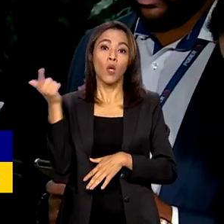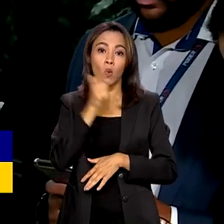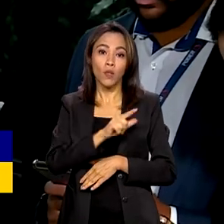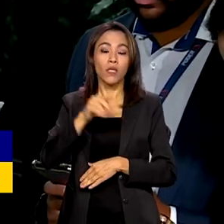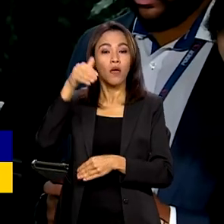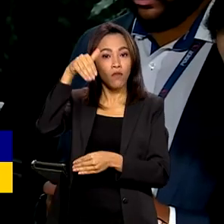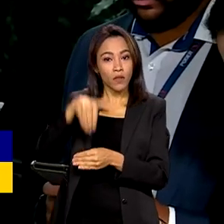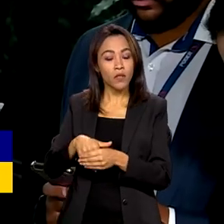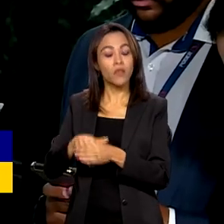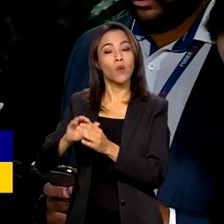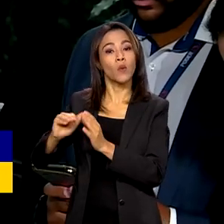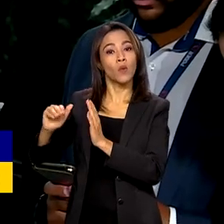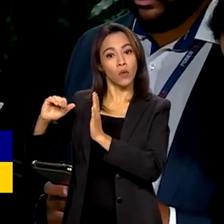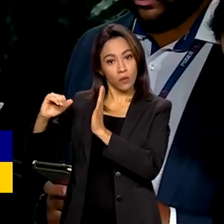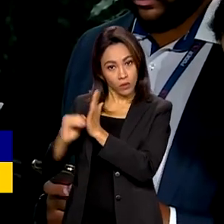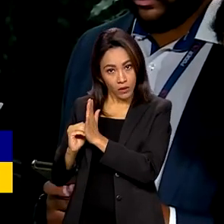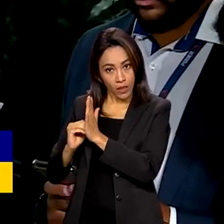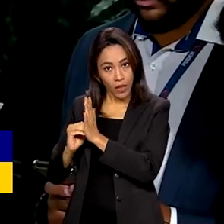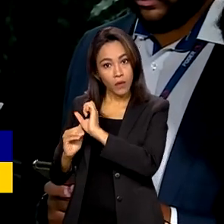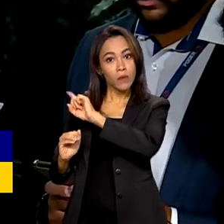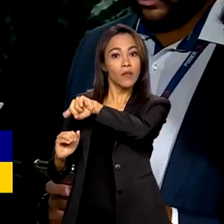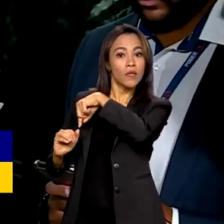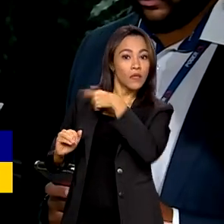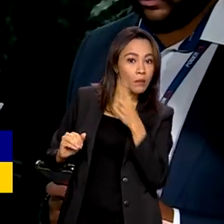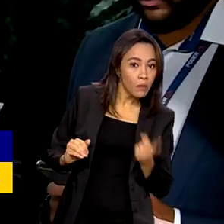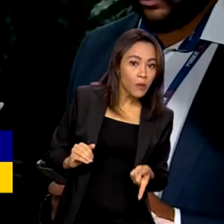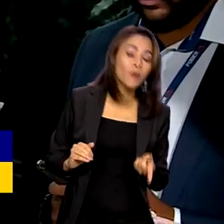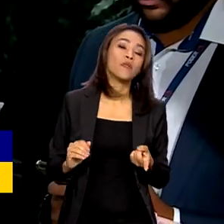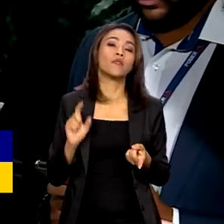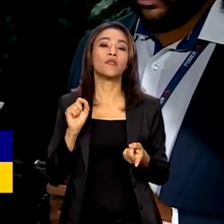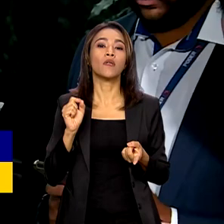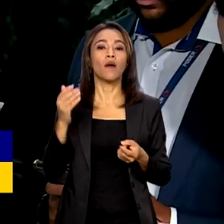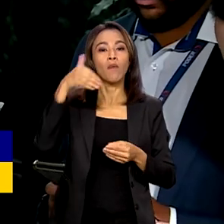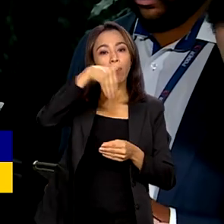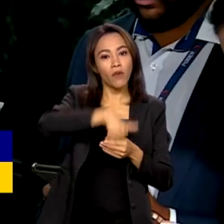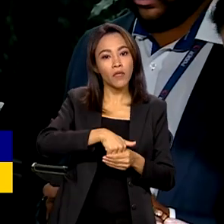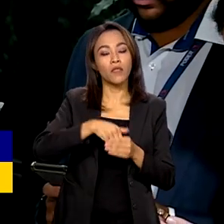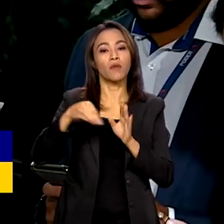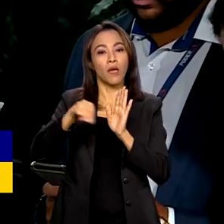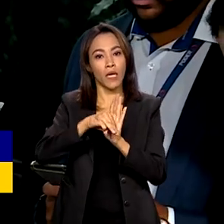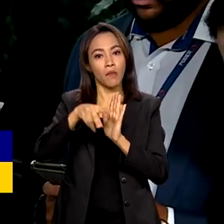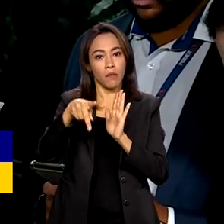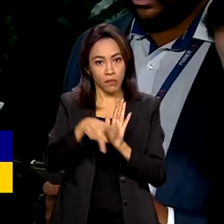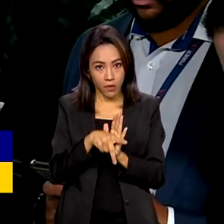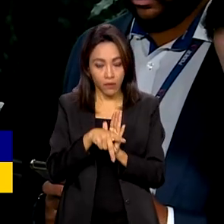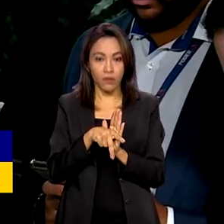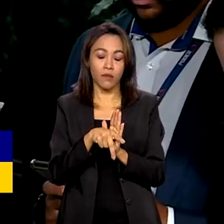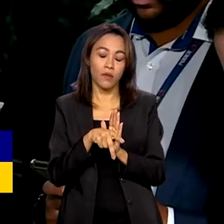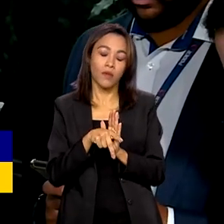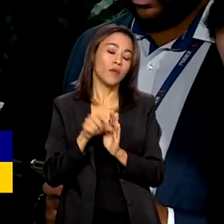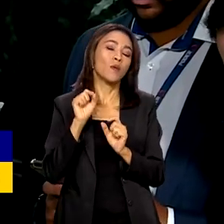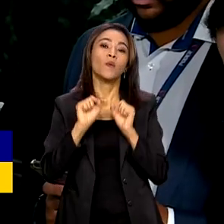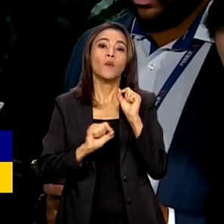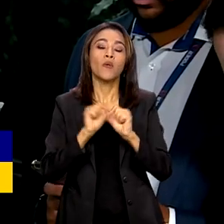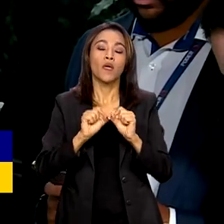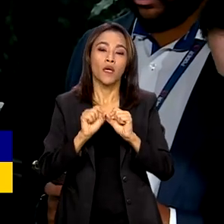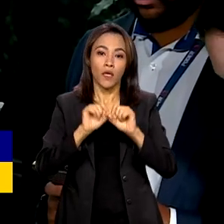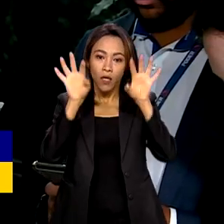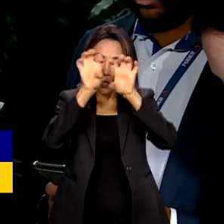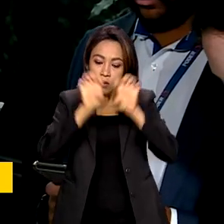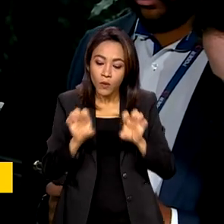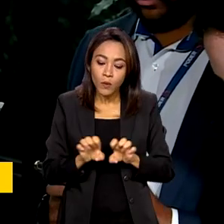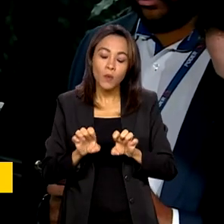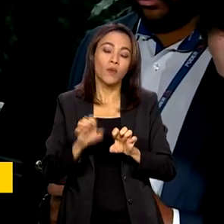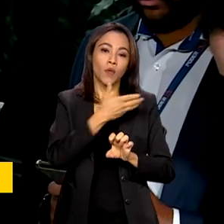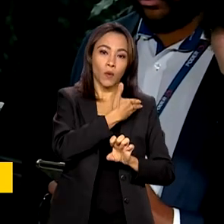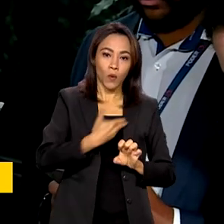e começar, o nosso esforço é começar a votação da medida provisória que reestrutura o governo, a